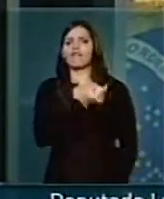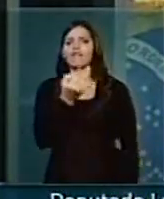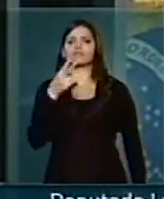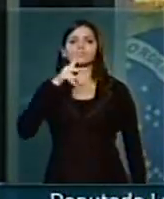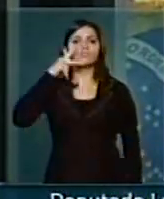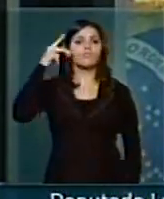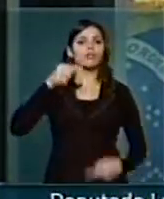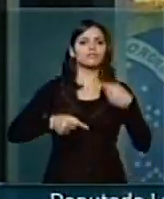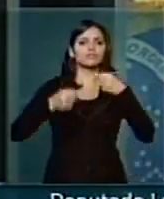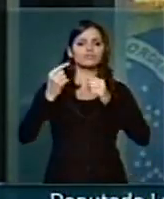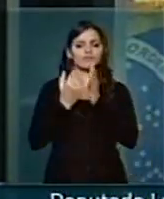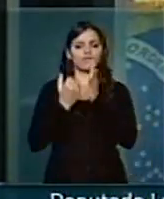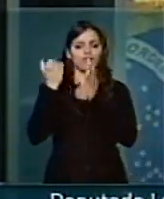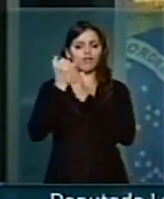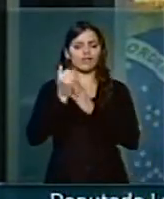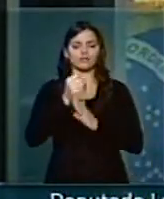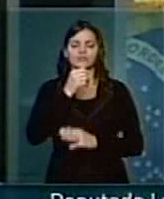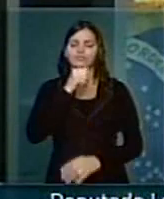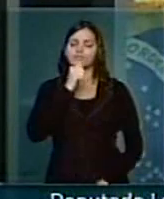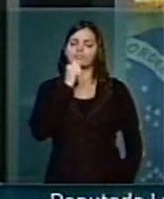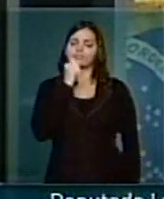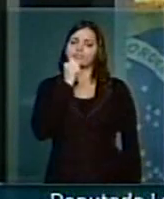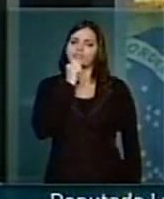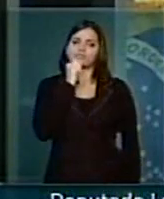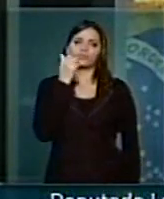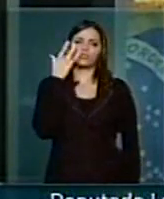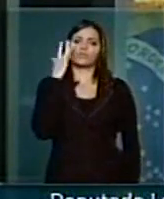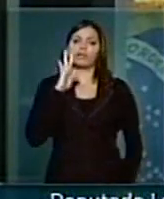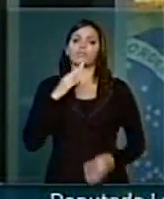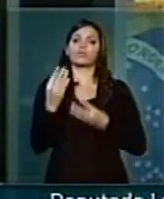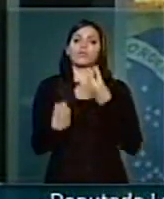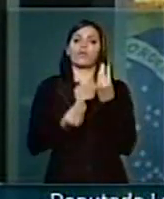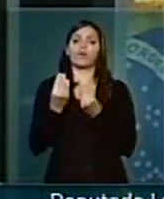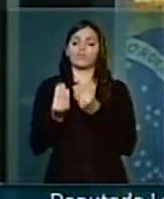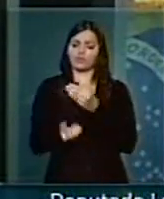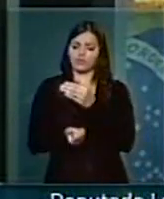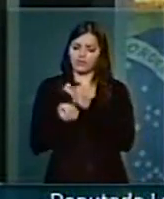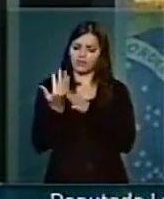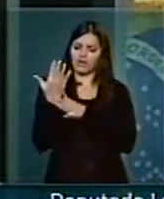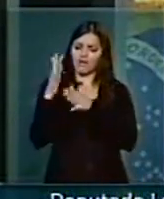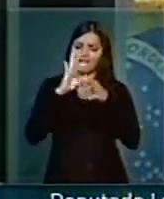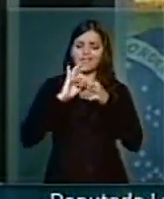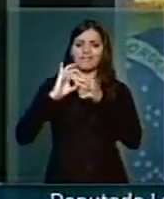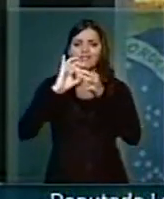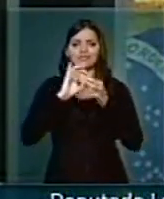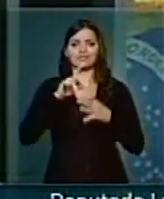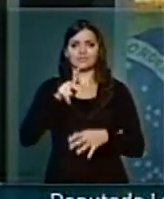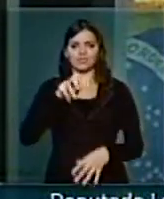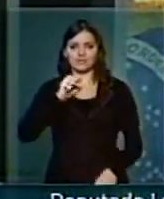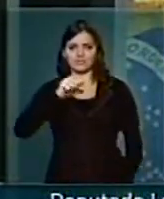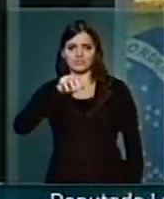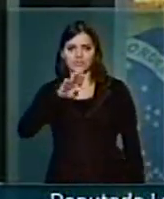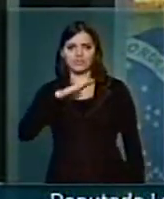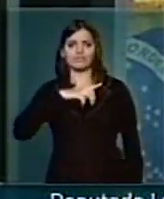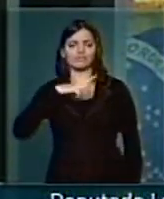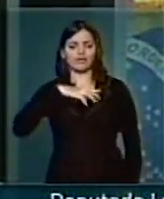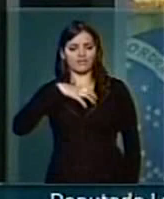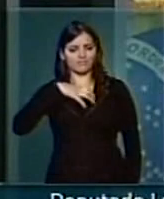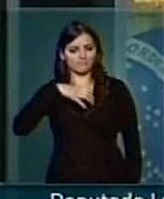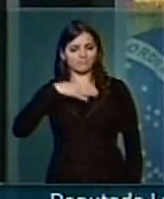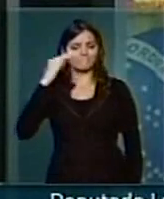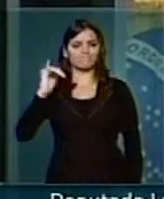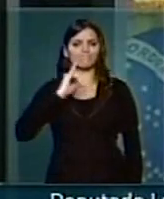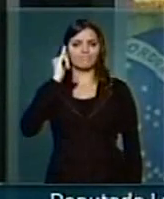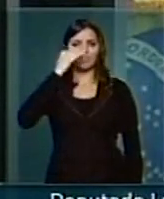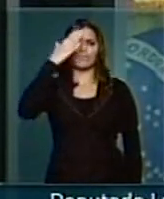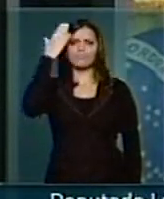mas não sabe crescer, não sabe construir esta aliança. O PSB tem esta característica.